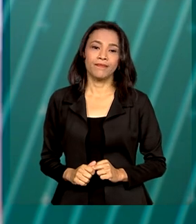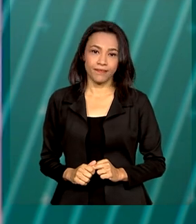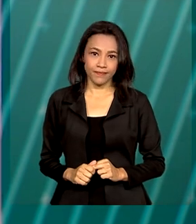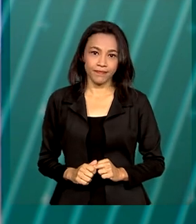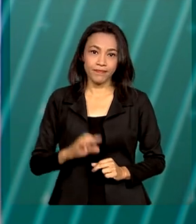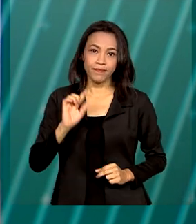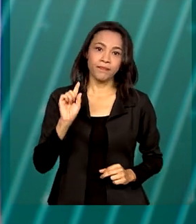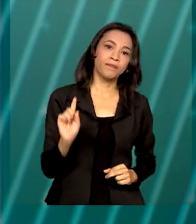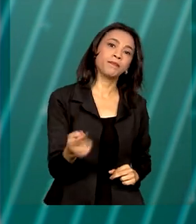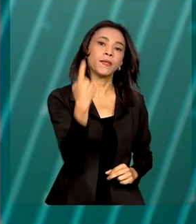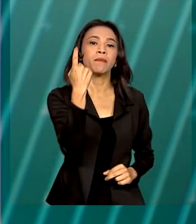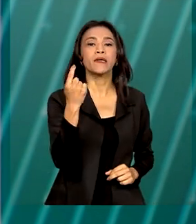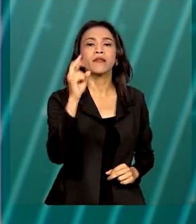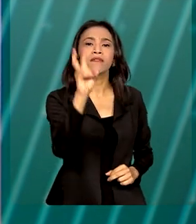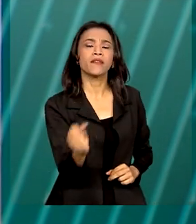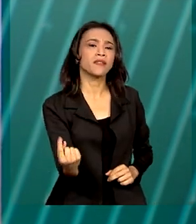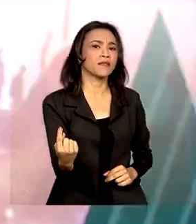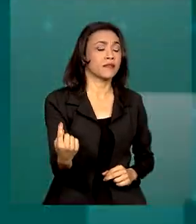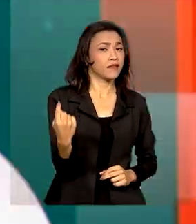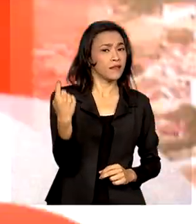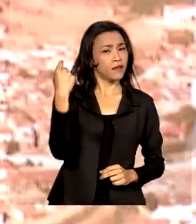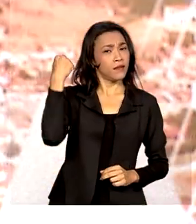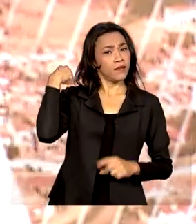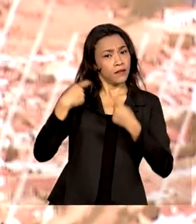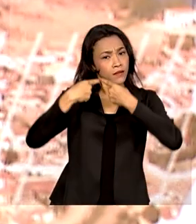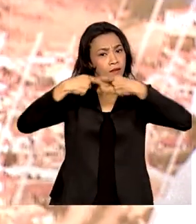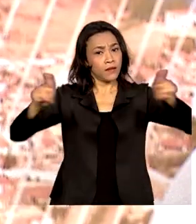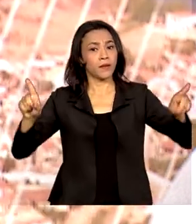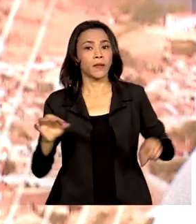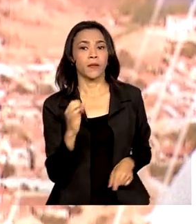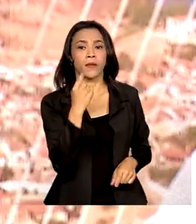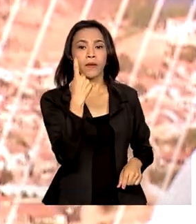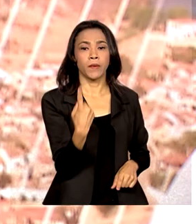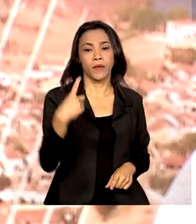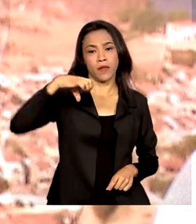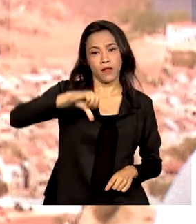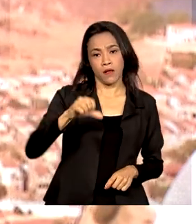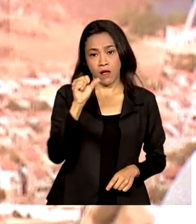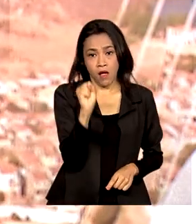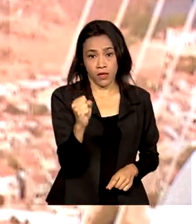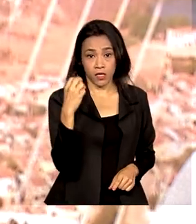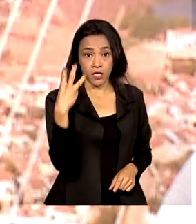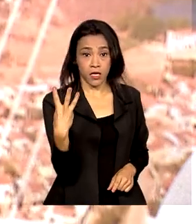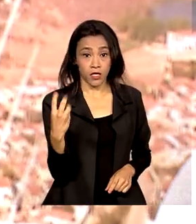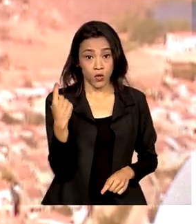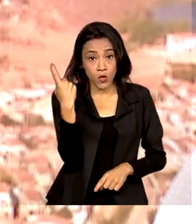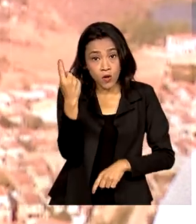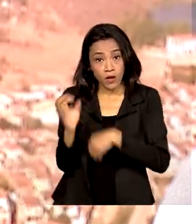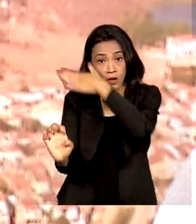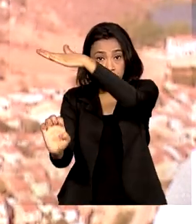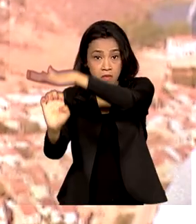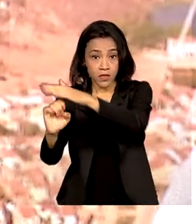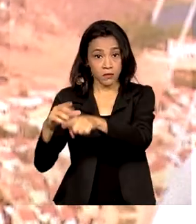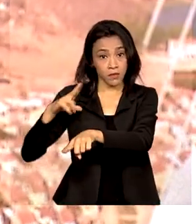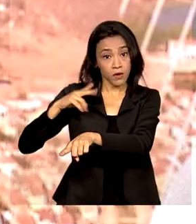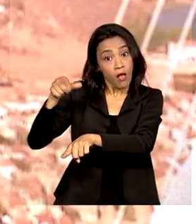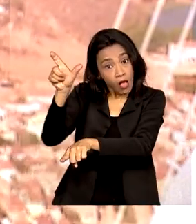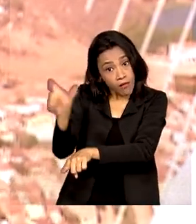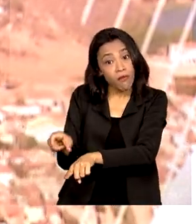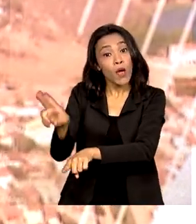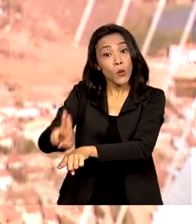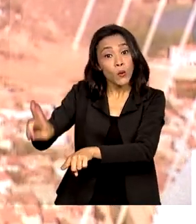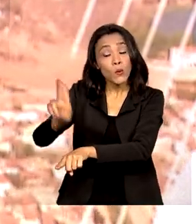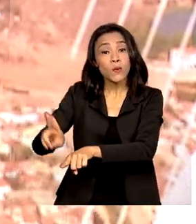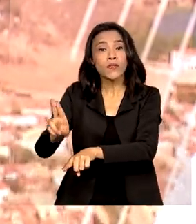Pela primeira vez desde a inauguração, em 1983, uma empresa privada vai utilizar a